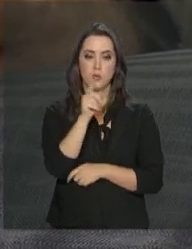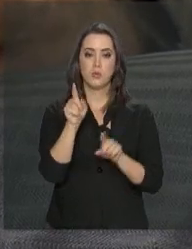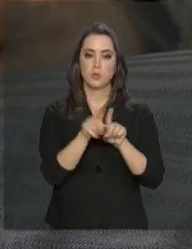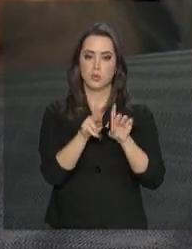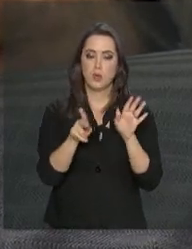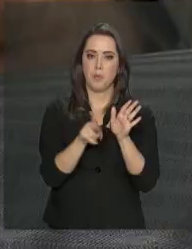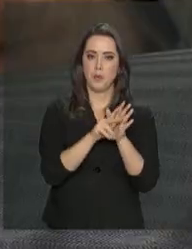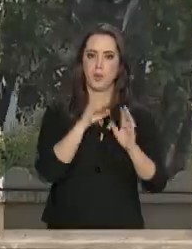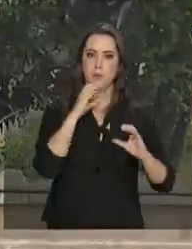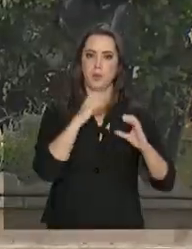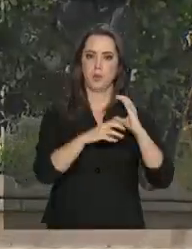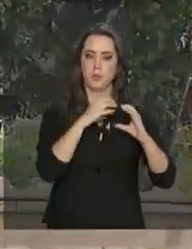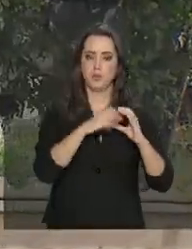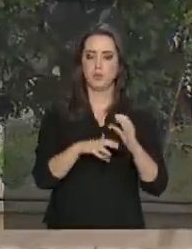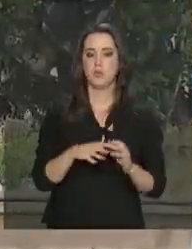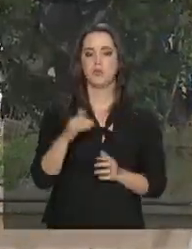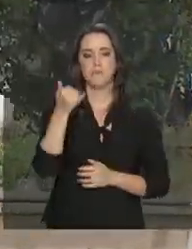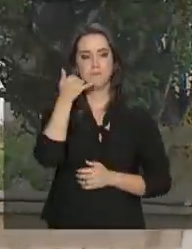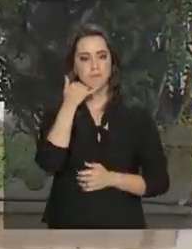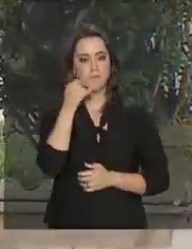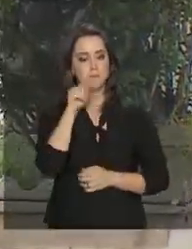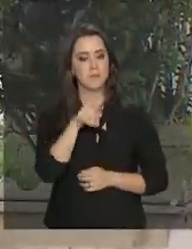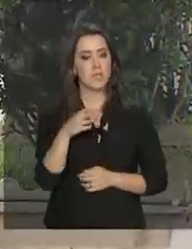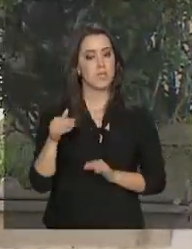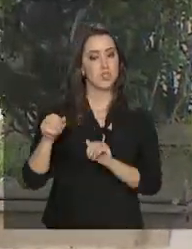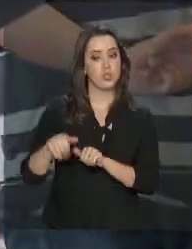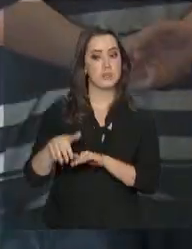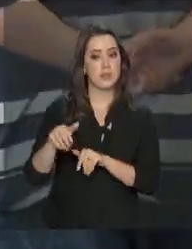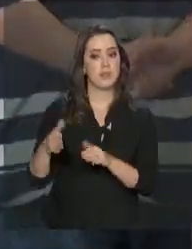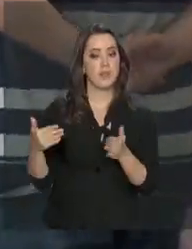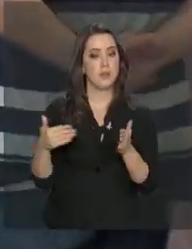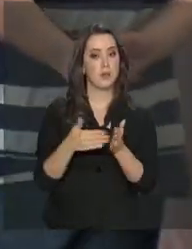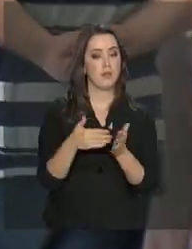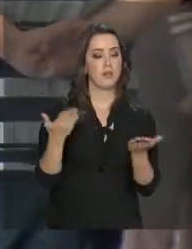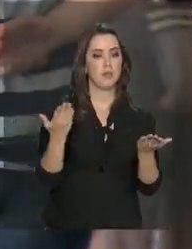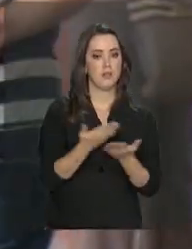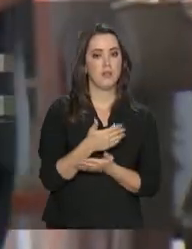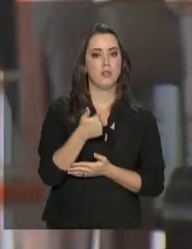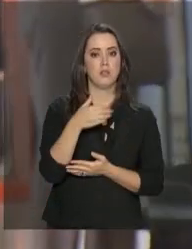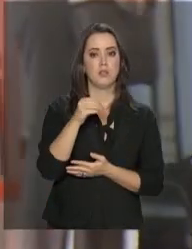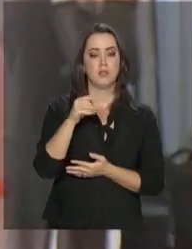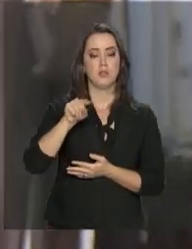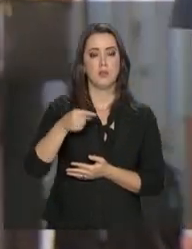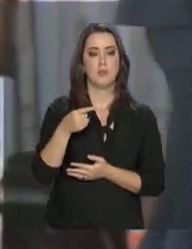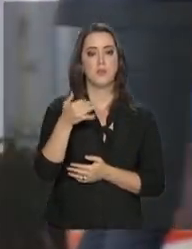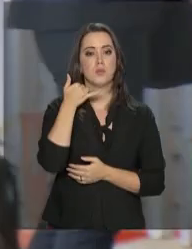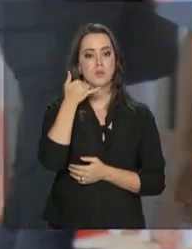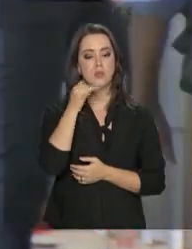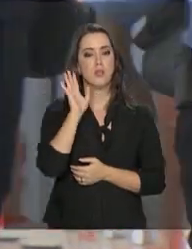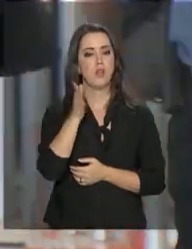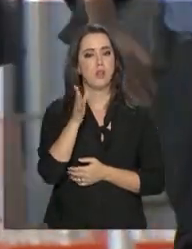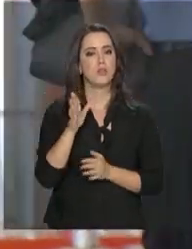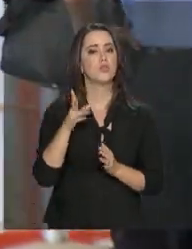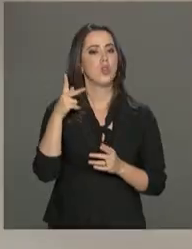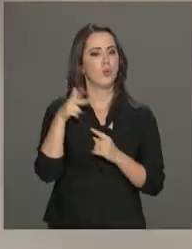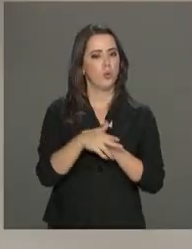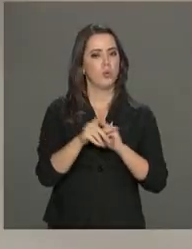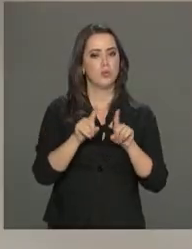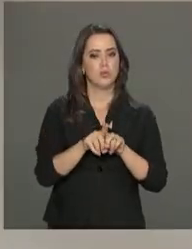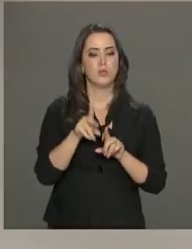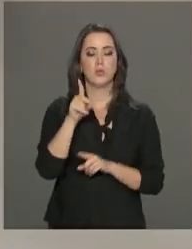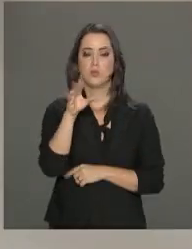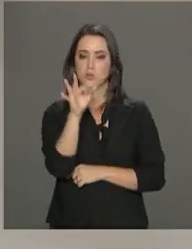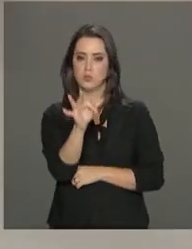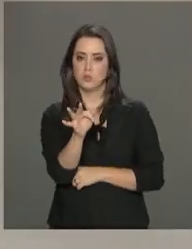rede de telefonia. De setembro até agora, cerca de 100 mil celulares desse tipo foram bloqueados no